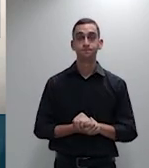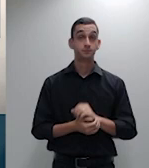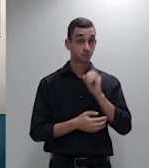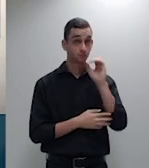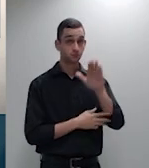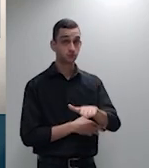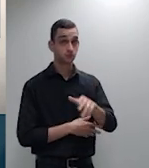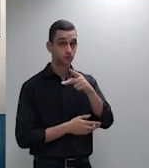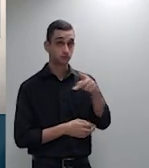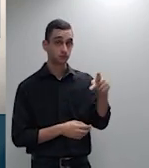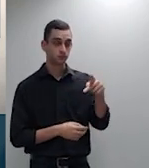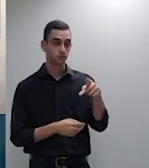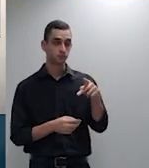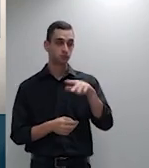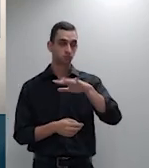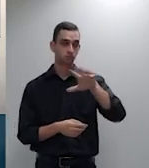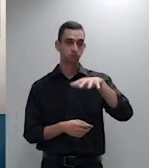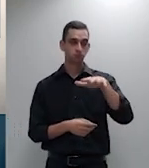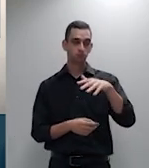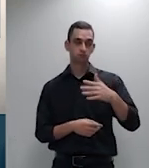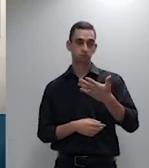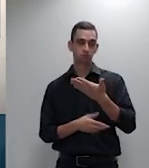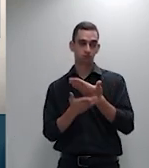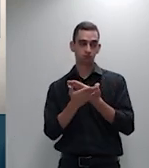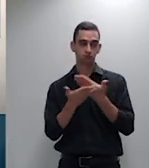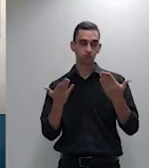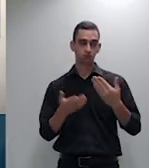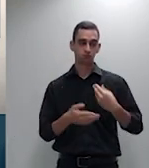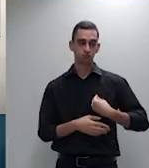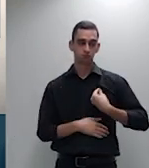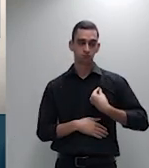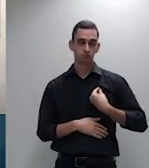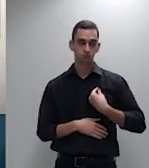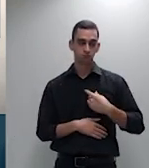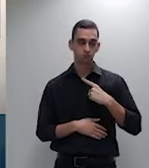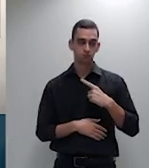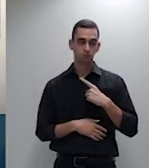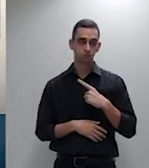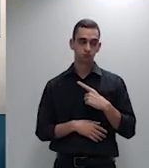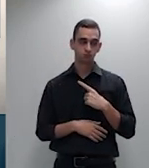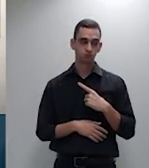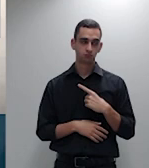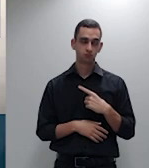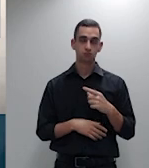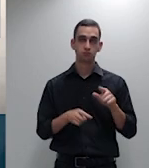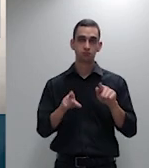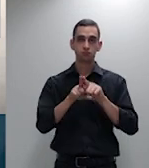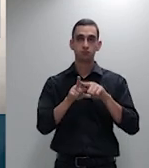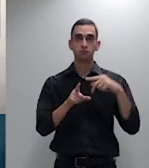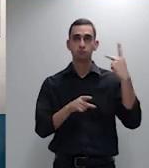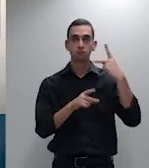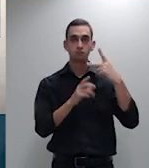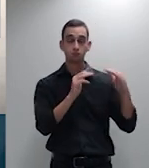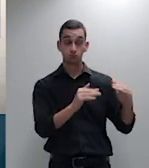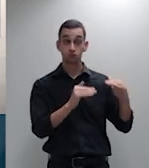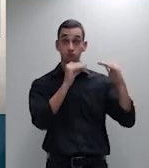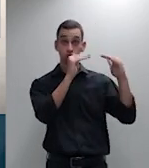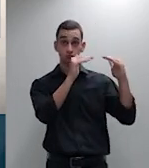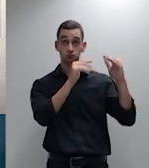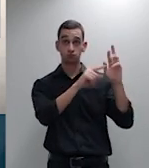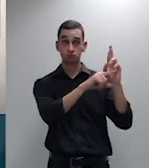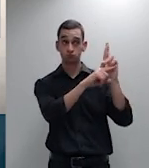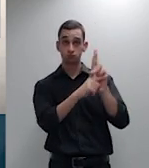a todas as colegas, a todos os colegas, ao subprocurador-geral da República, aos servidores, aos